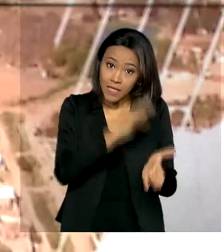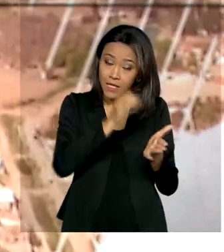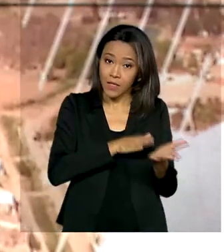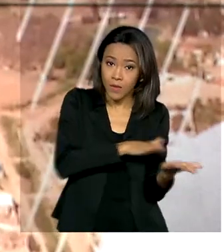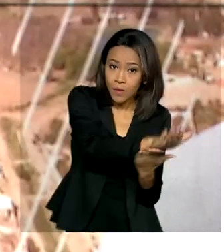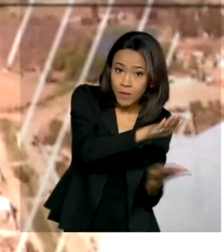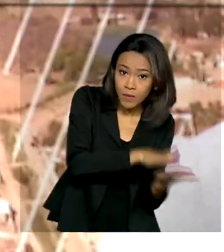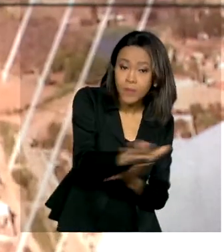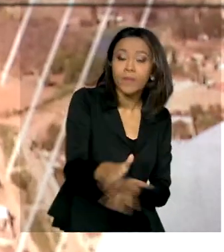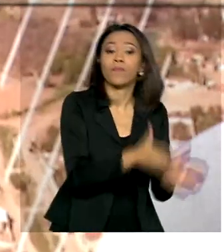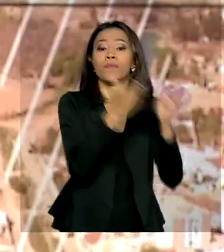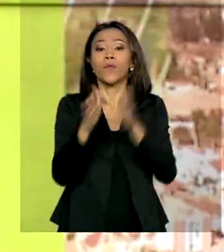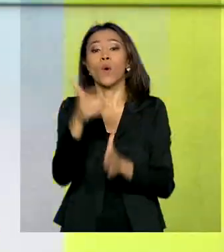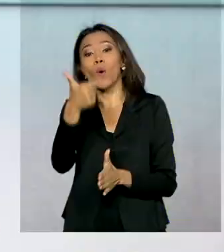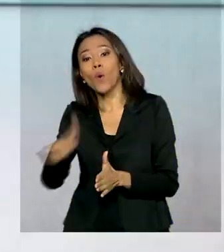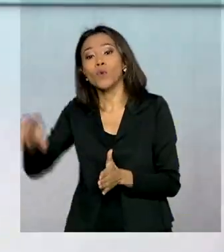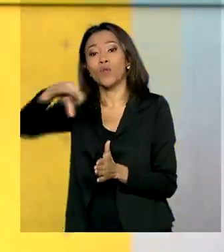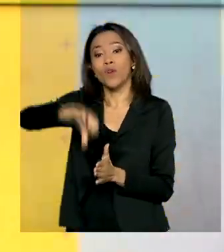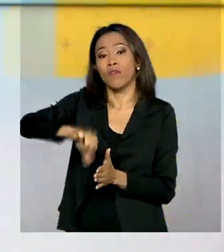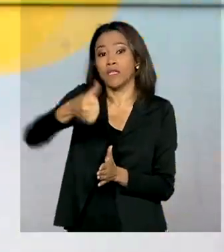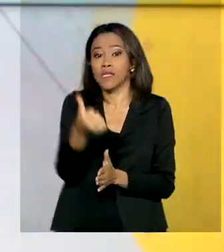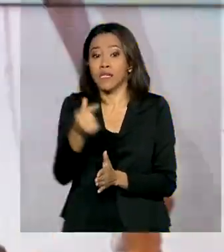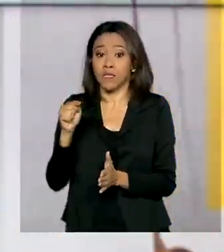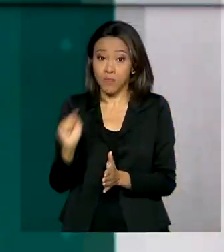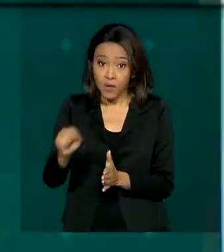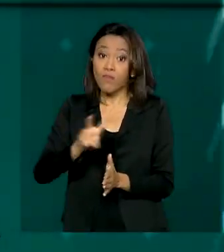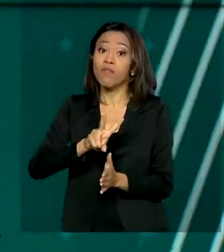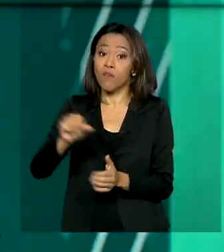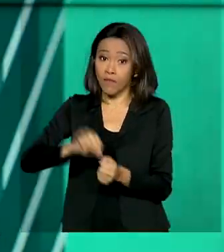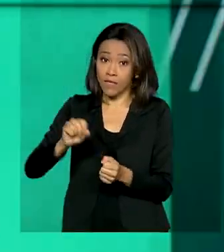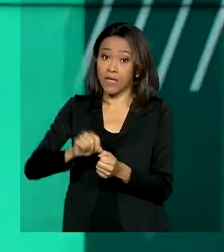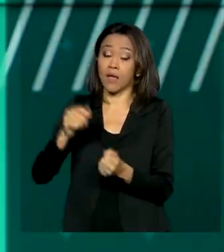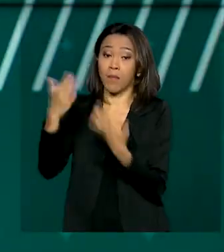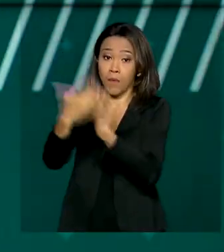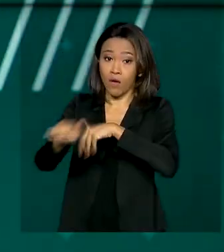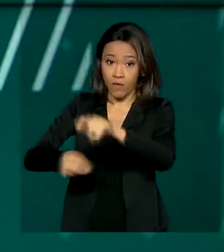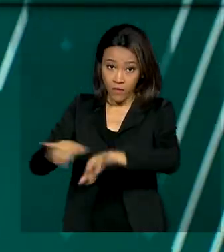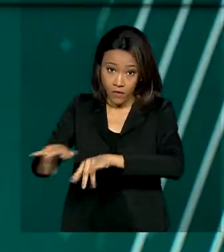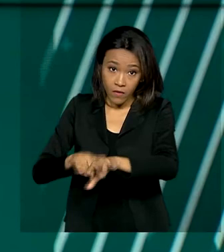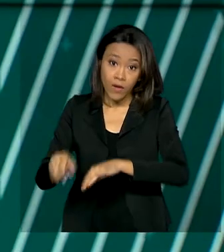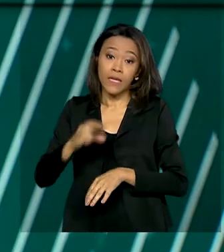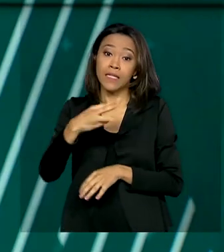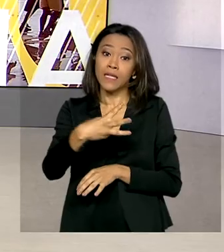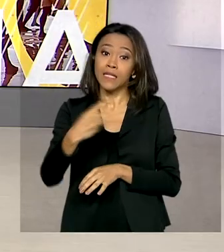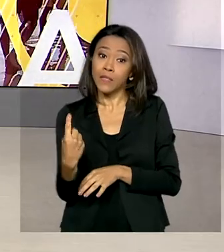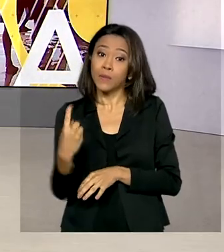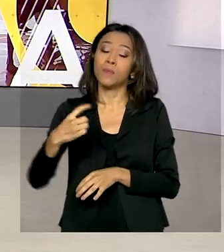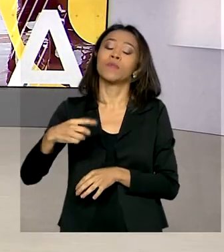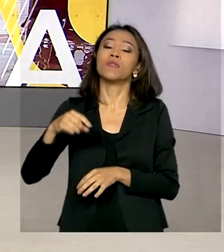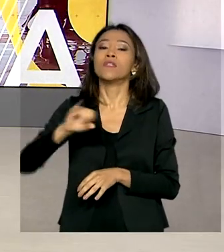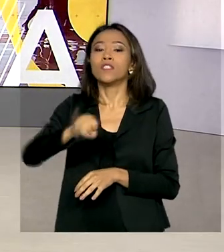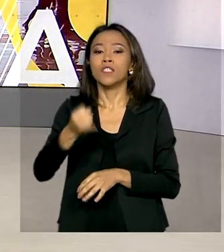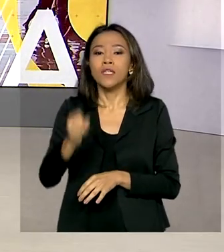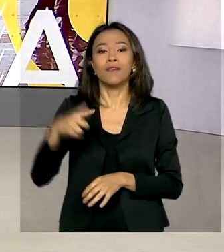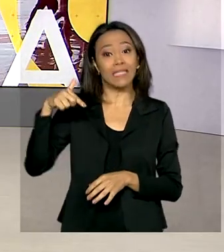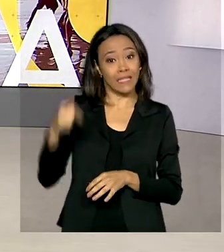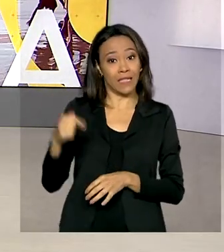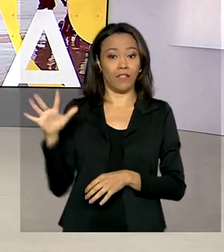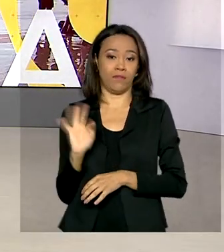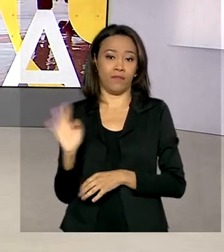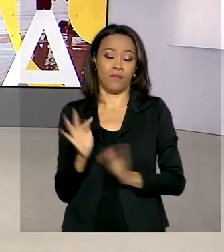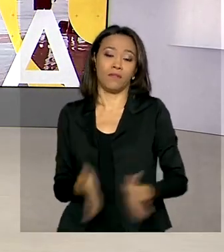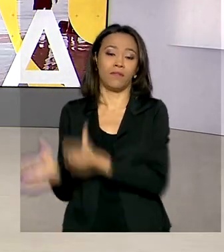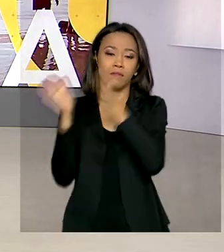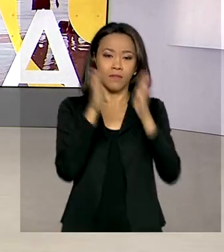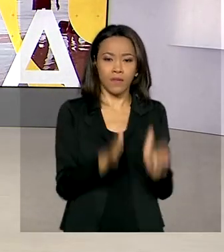Outros 96 mil farão a prova digital em 31 de janeiro e 7 de fevereiro. O Brasil vem trabalhando